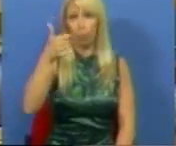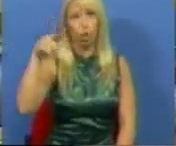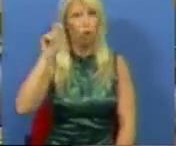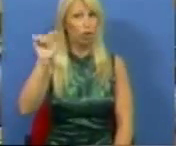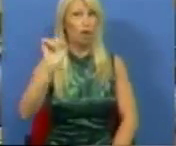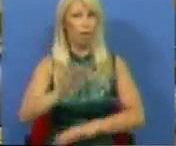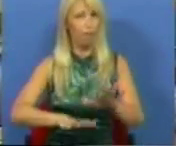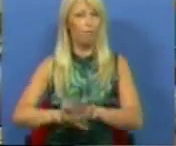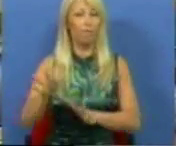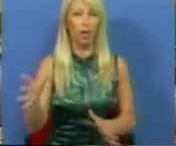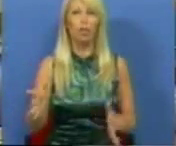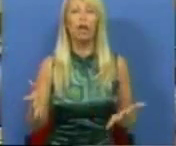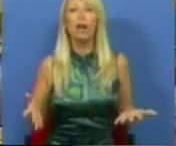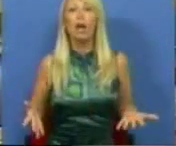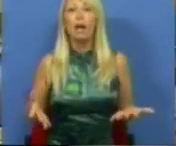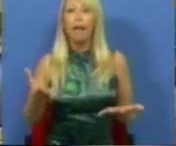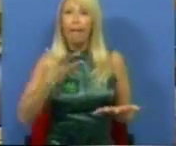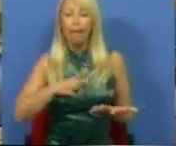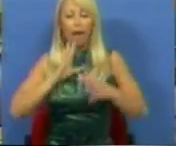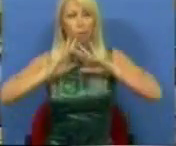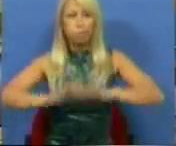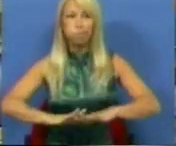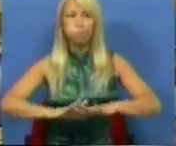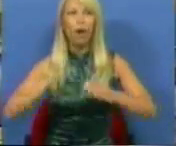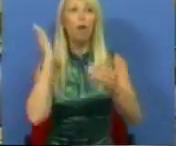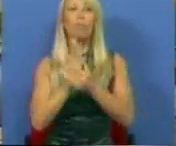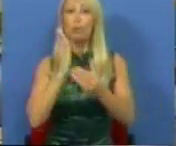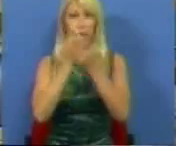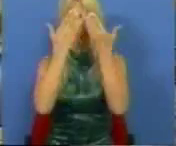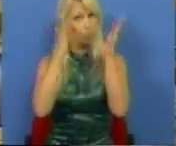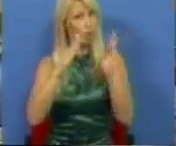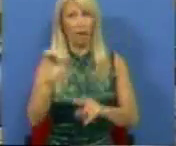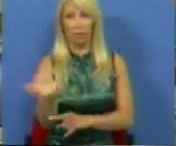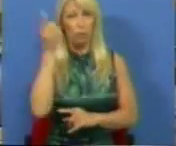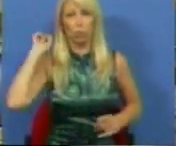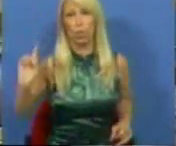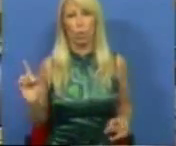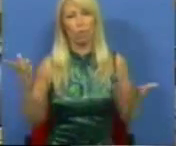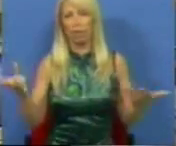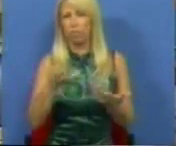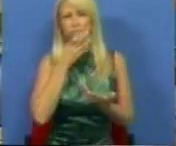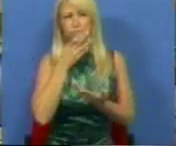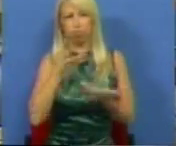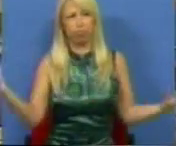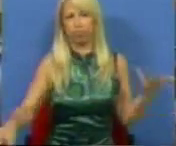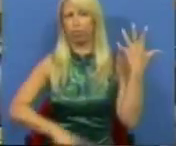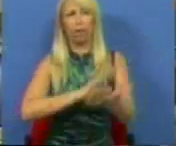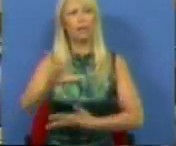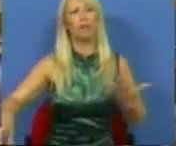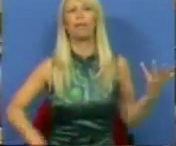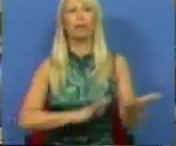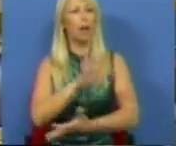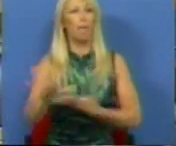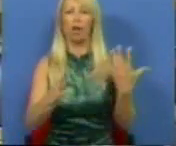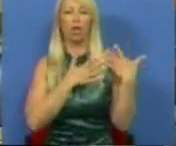de Esquerda, no sentido de travar este processo não democrático e totalmente desastrado e irresponsável